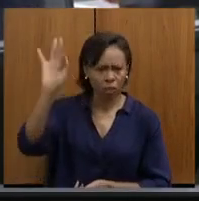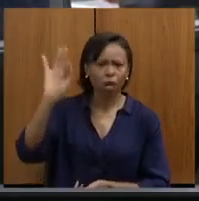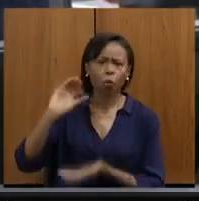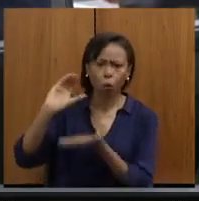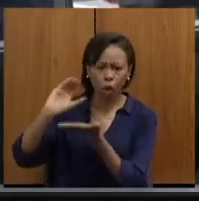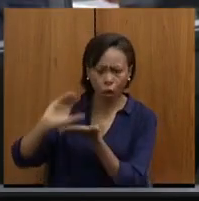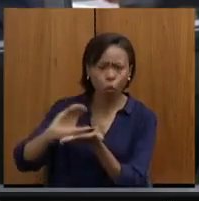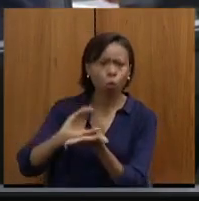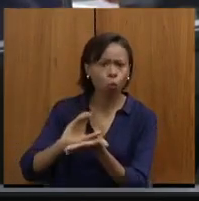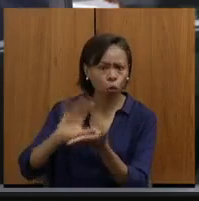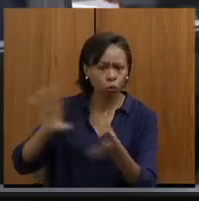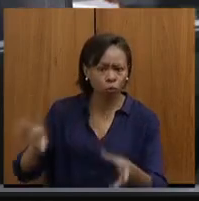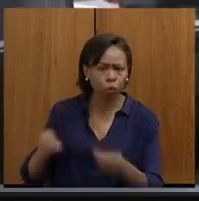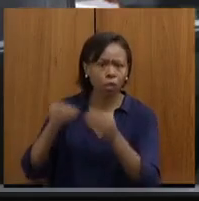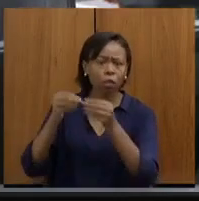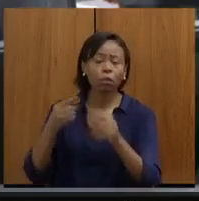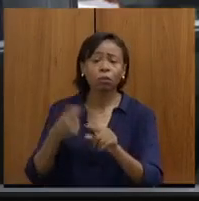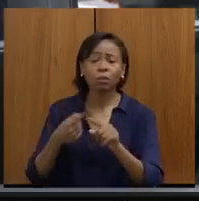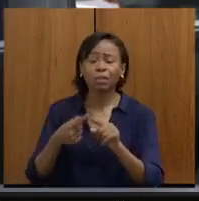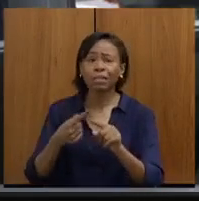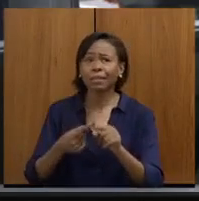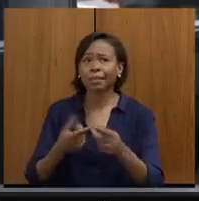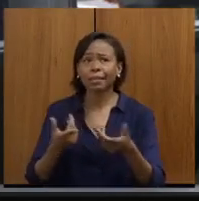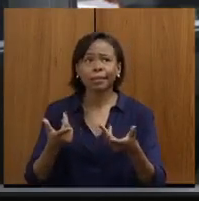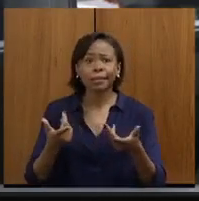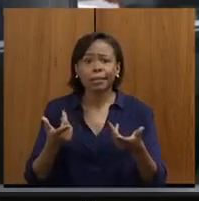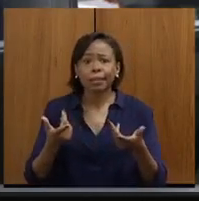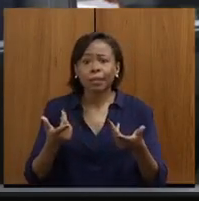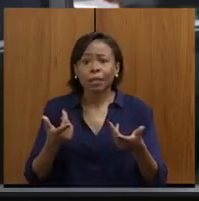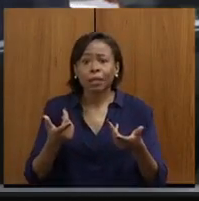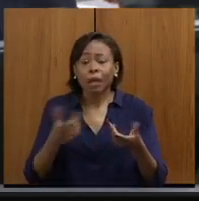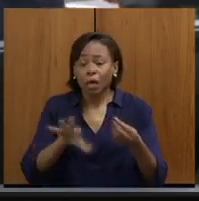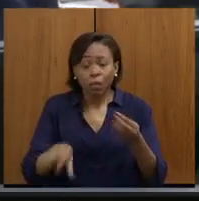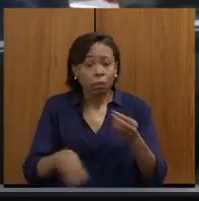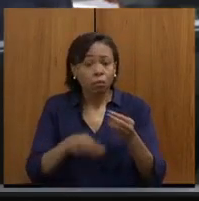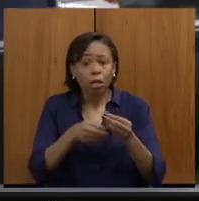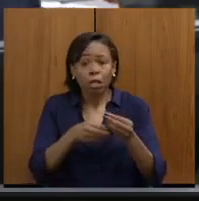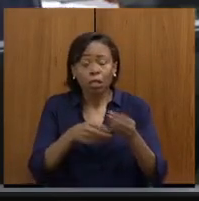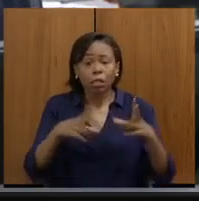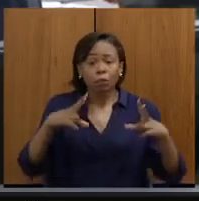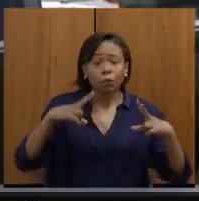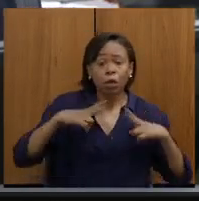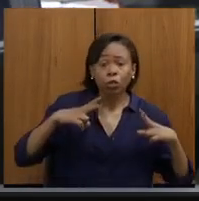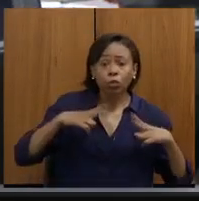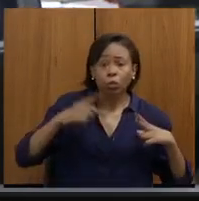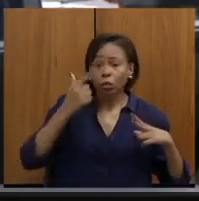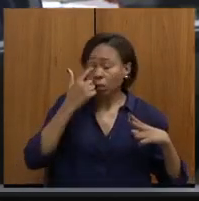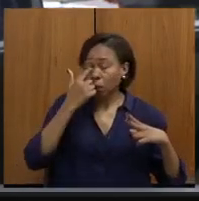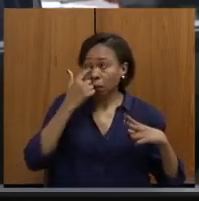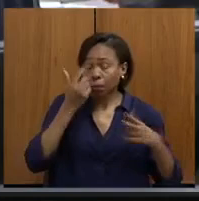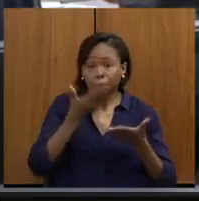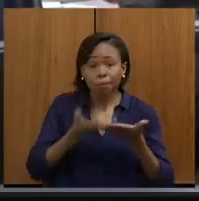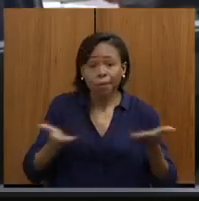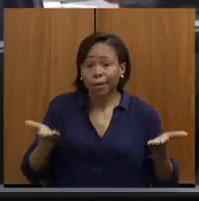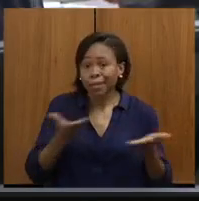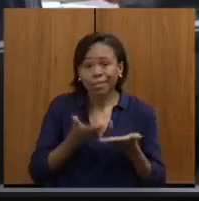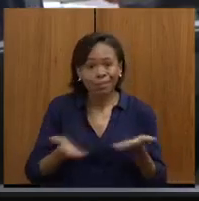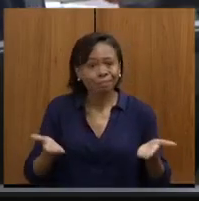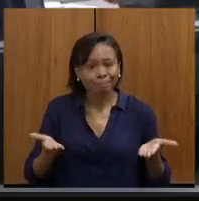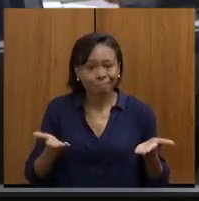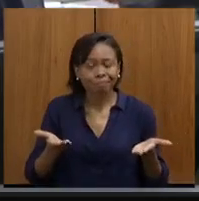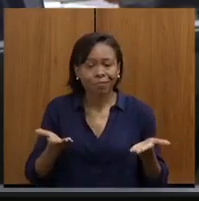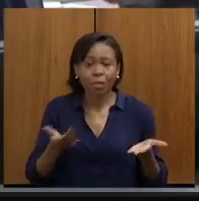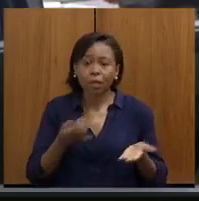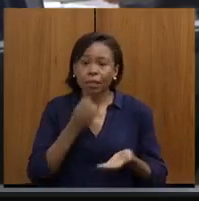porque é de uma dimensão tão grande que as emendas individuais ficariam quase perdidas. inclusive